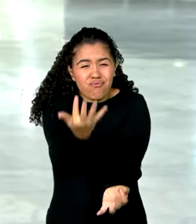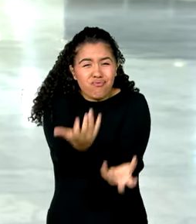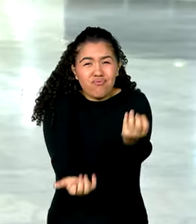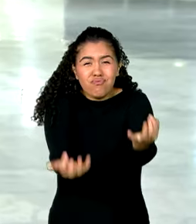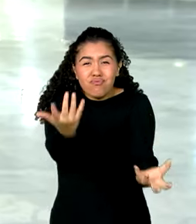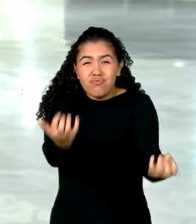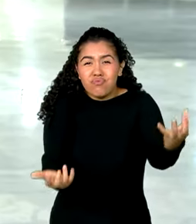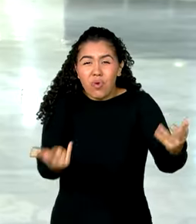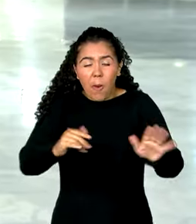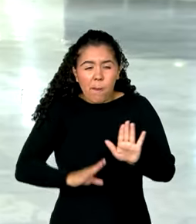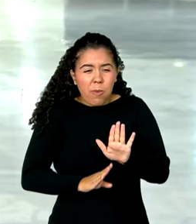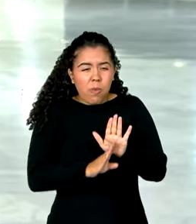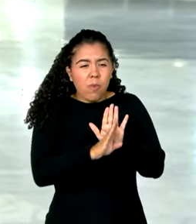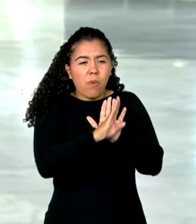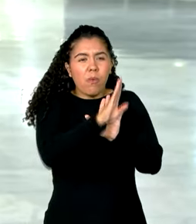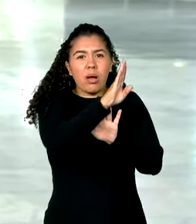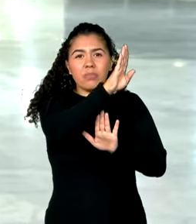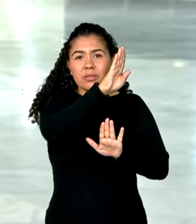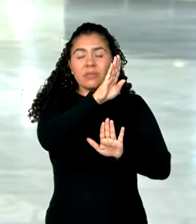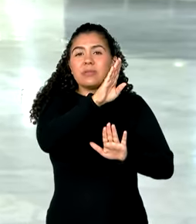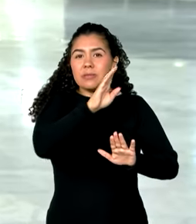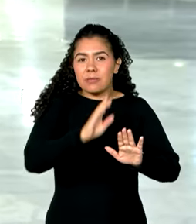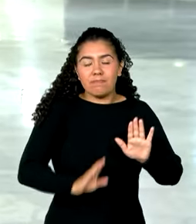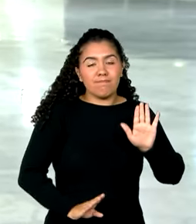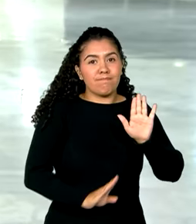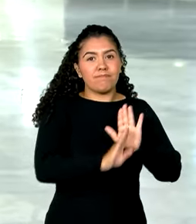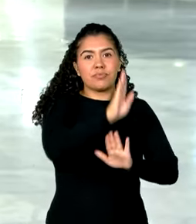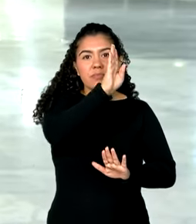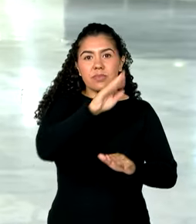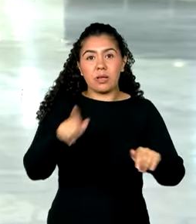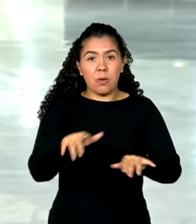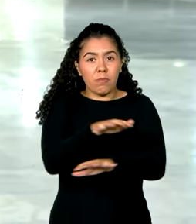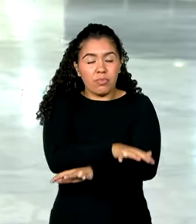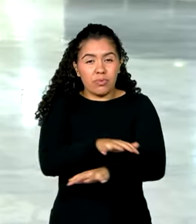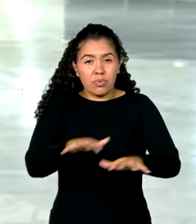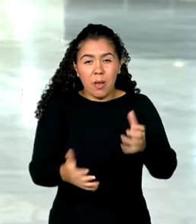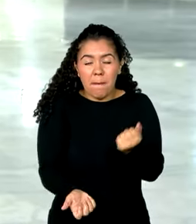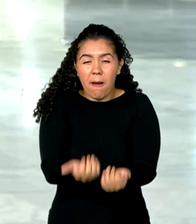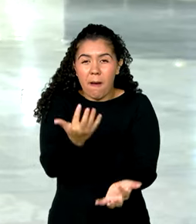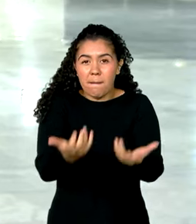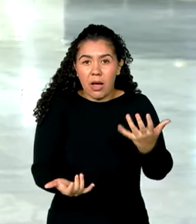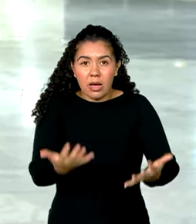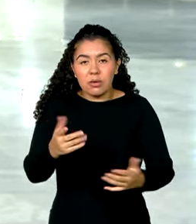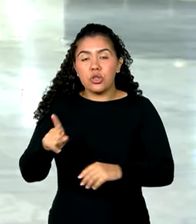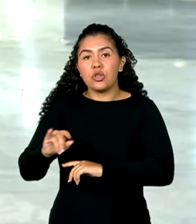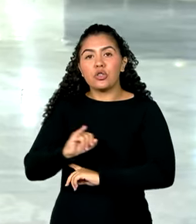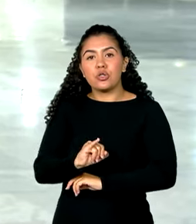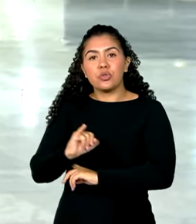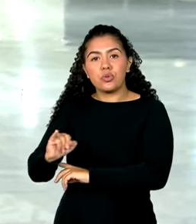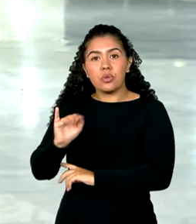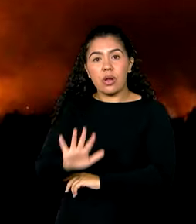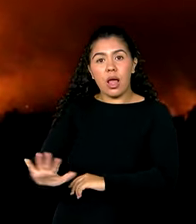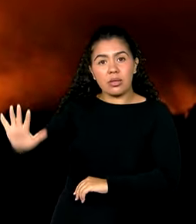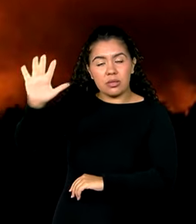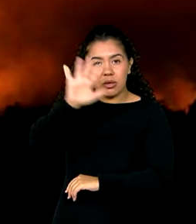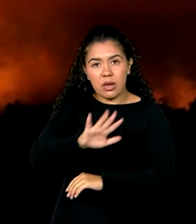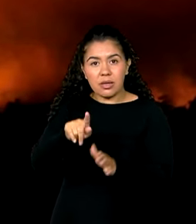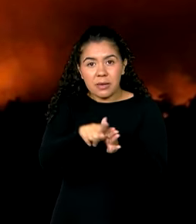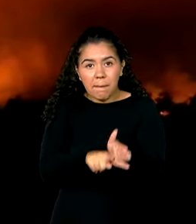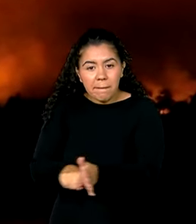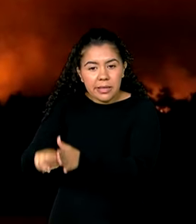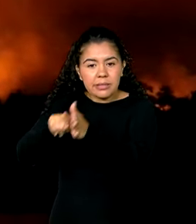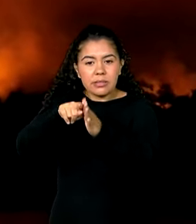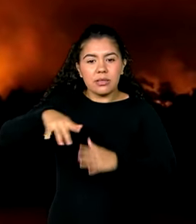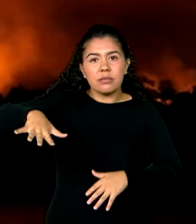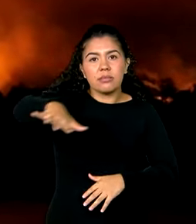de 2020, ano recorde de queimadas em todo o bioma. Segundo o Instituto Nacional de Pesquisas Espaciais, de janeiro a